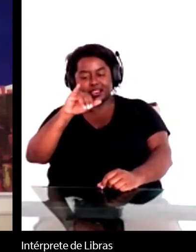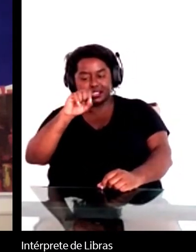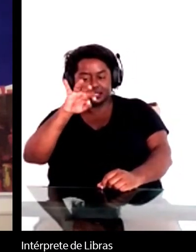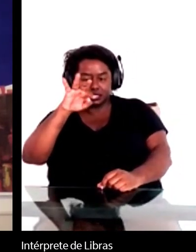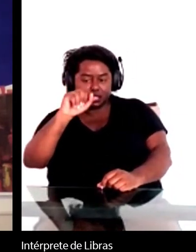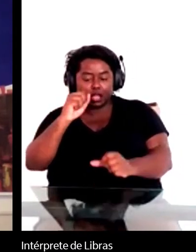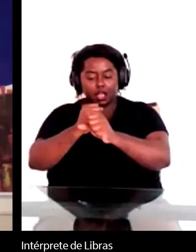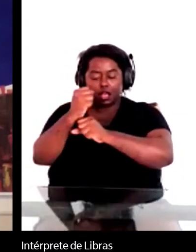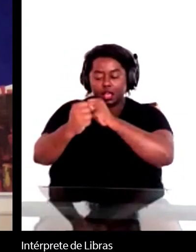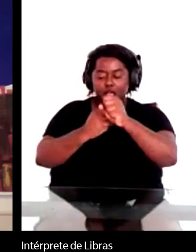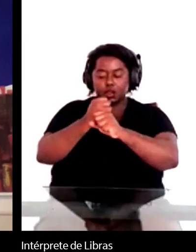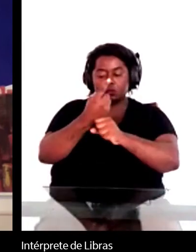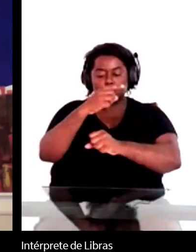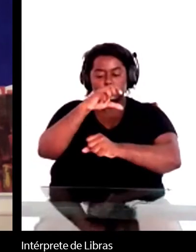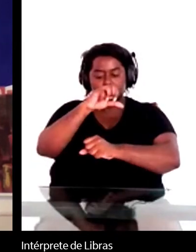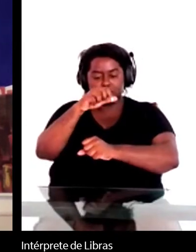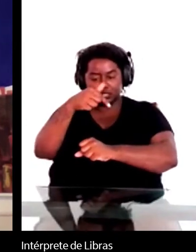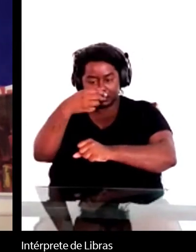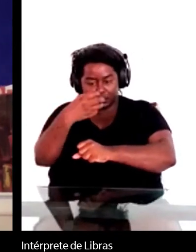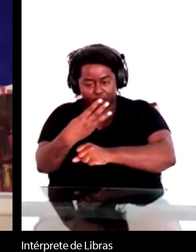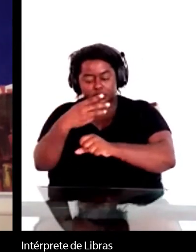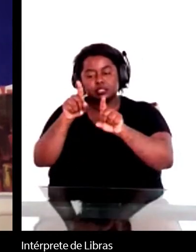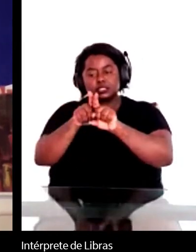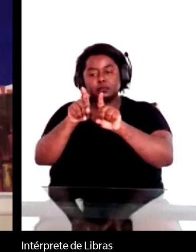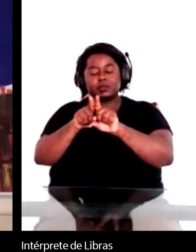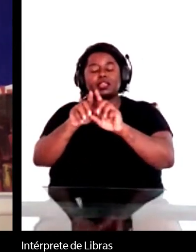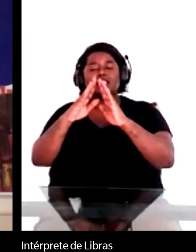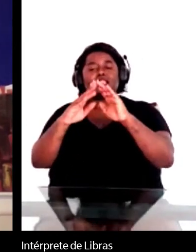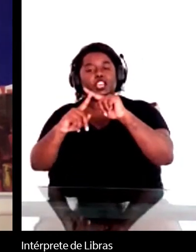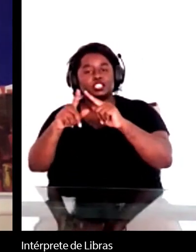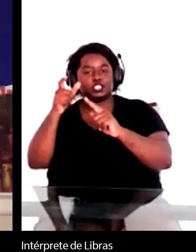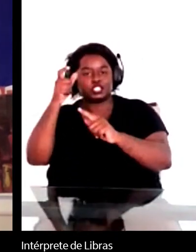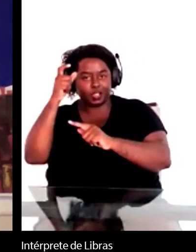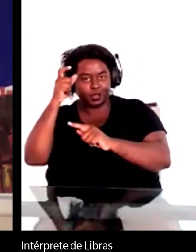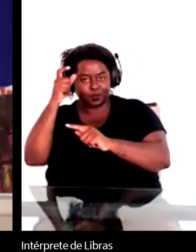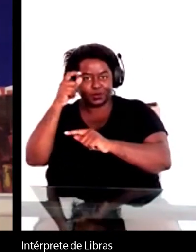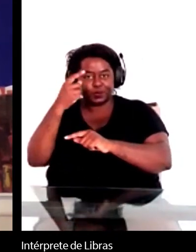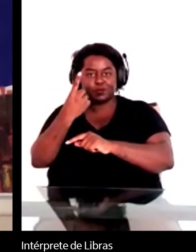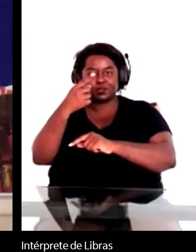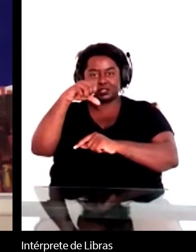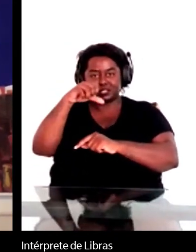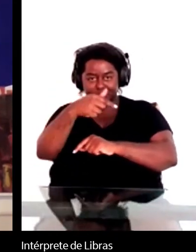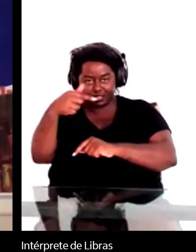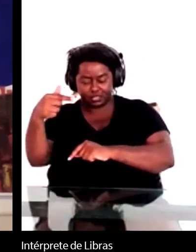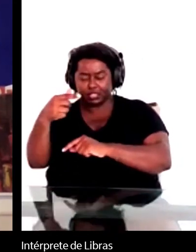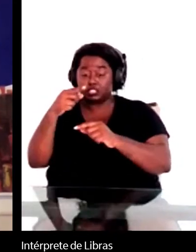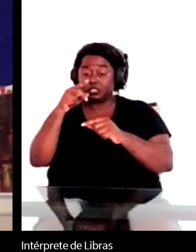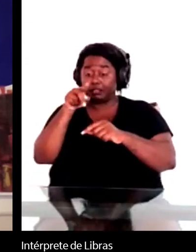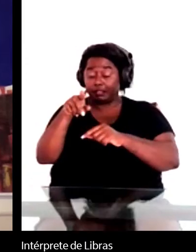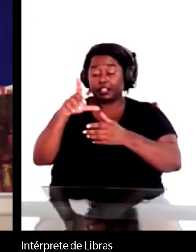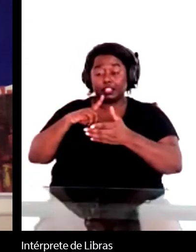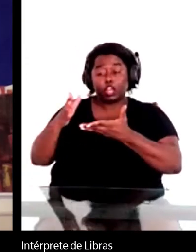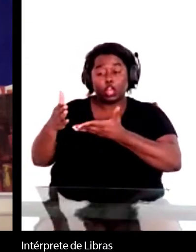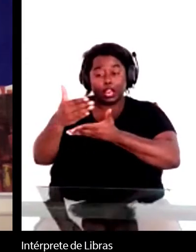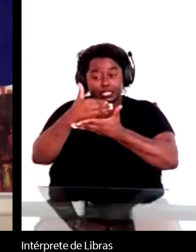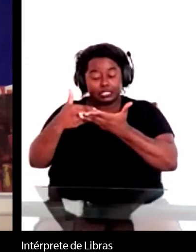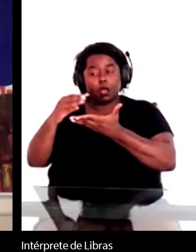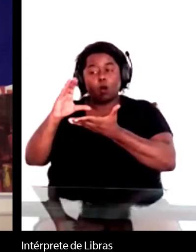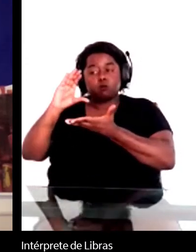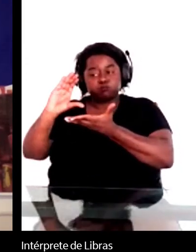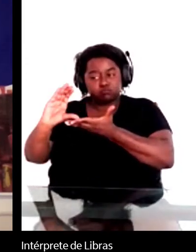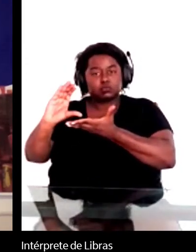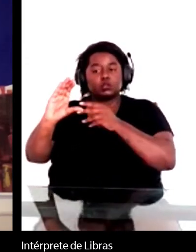A Igreja do Diabo em 77. São duas ótimas coleções. Agora, a partir dessas coleções, tem havido uma série